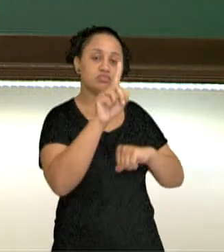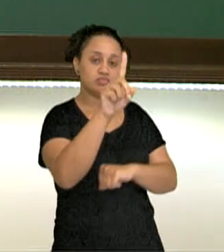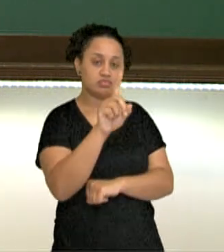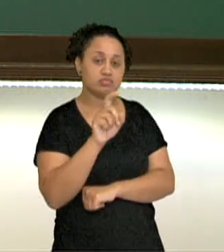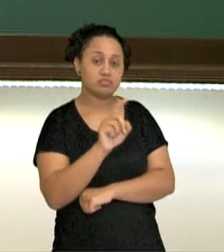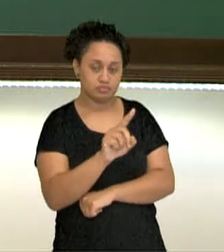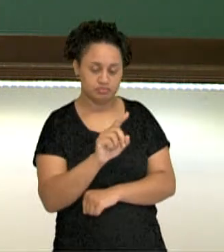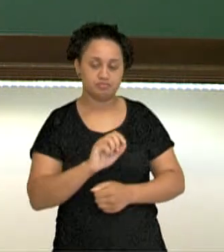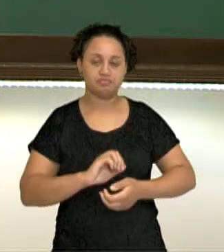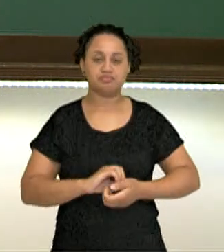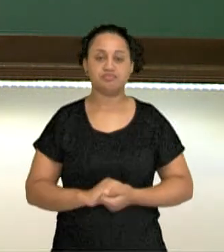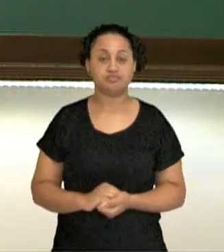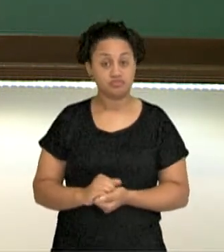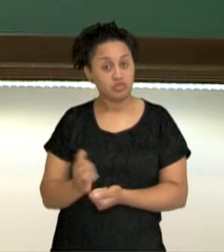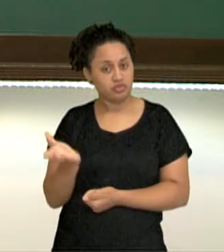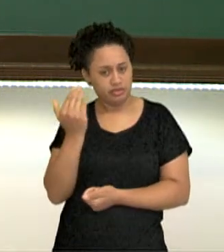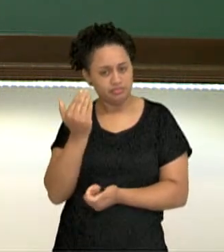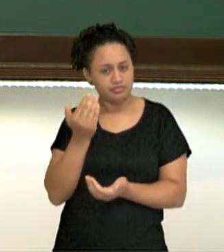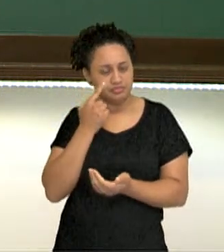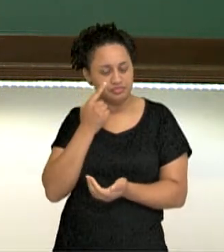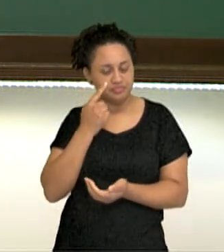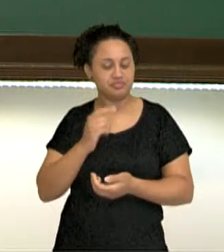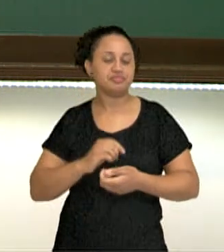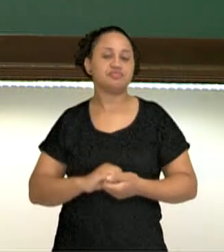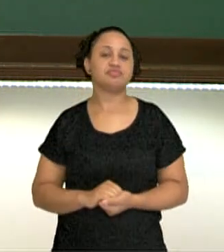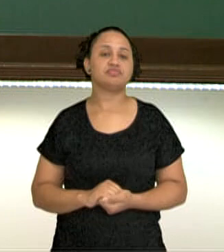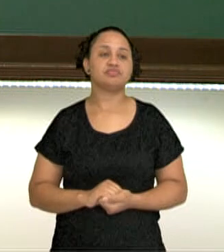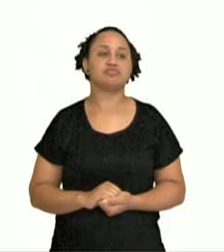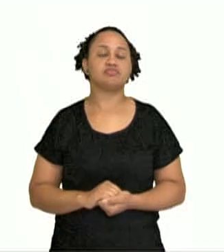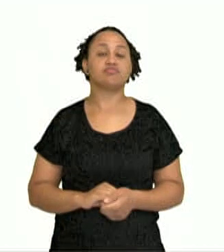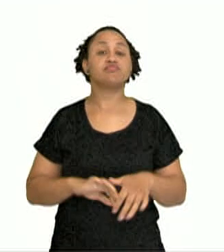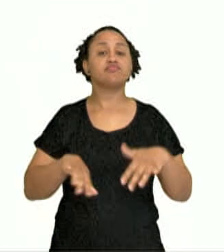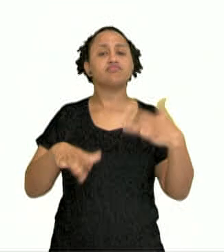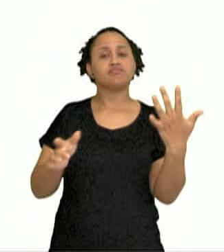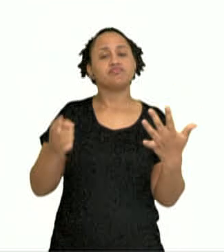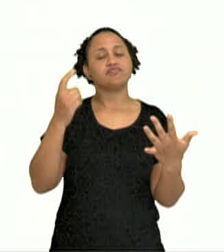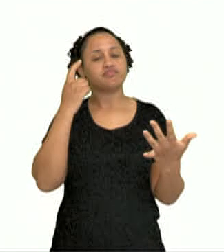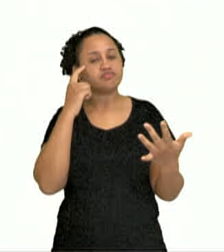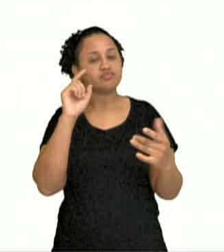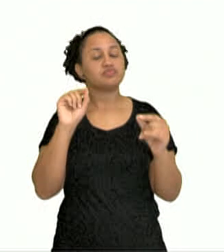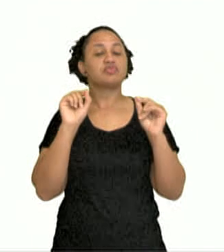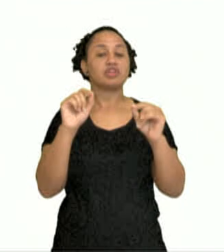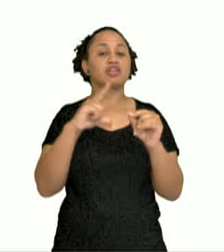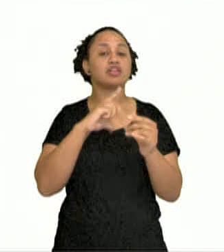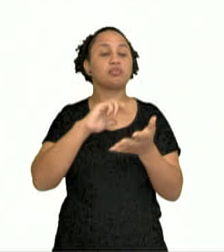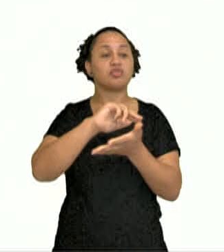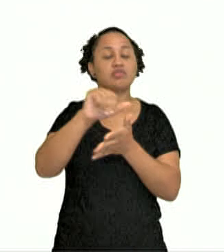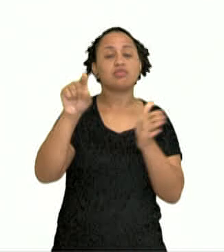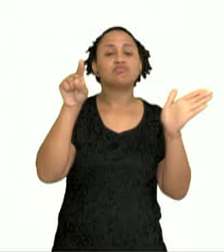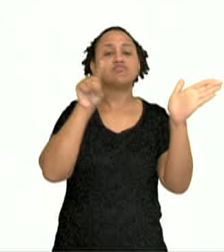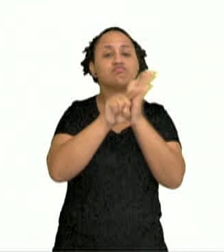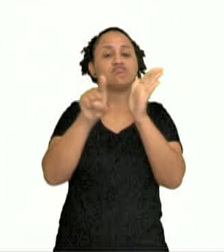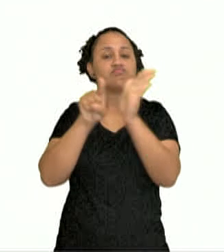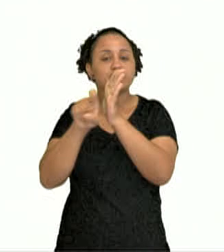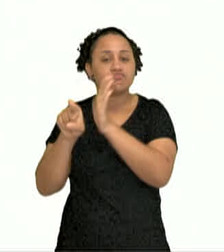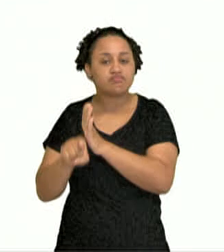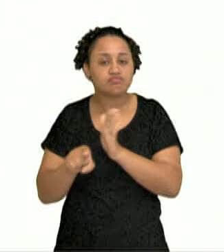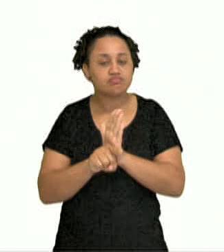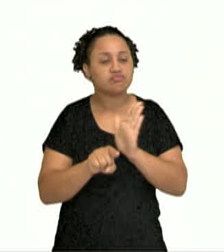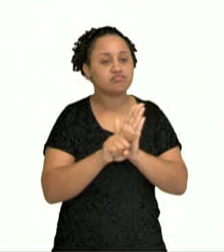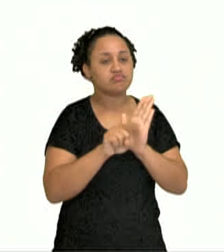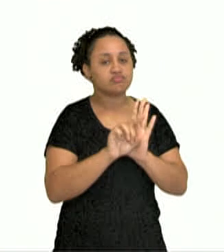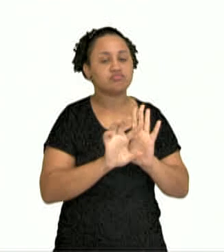interrogativos. Vamos lá? A pensar. Então, aqui nós temos várias perguntas que a